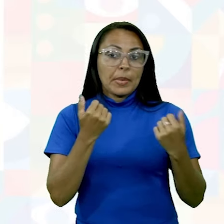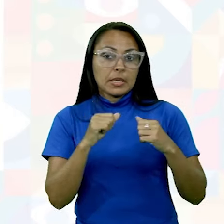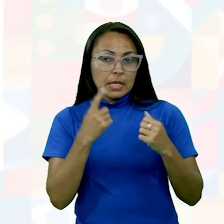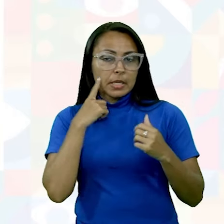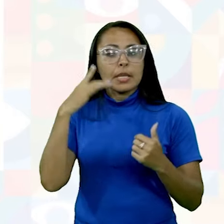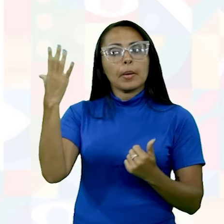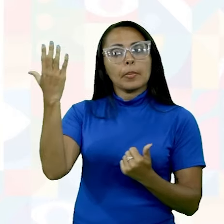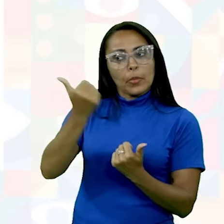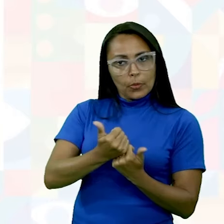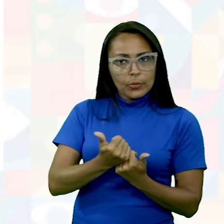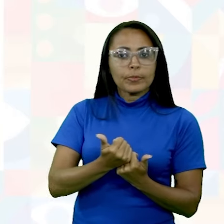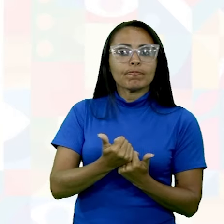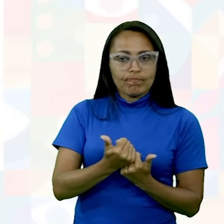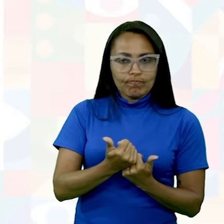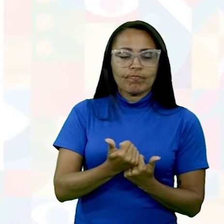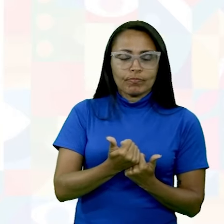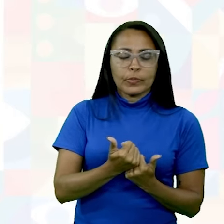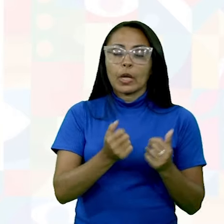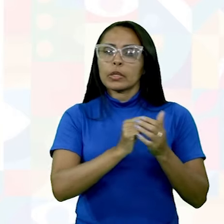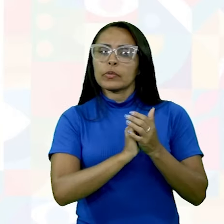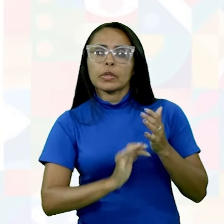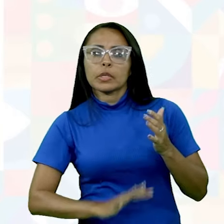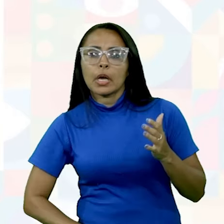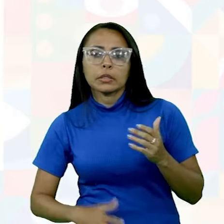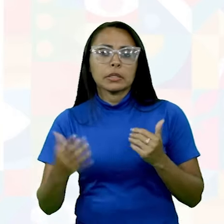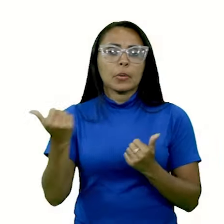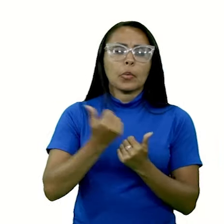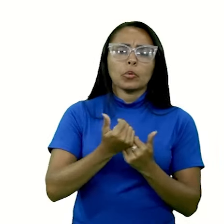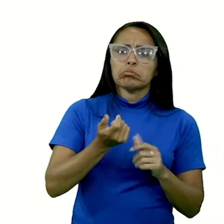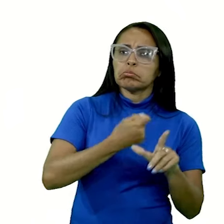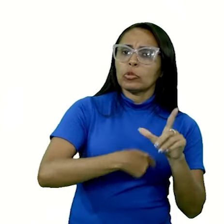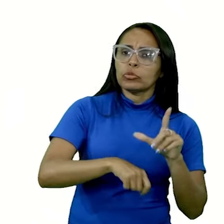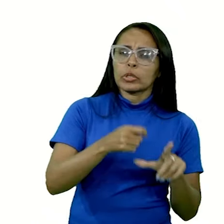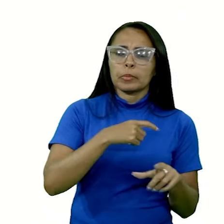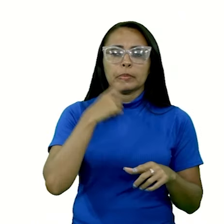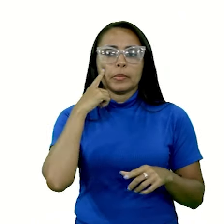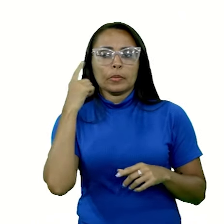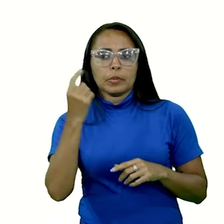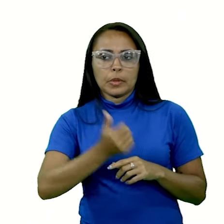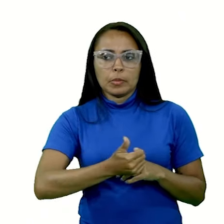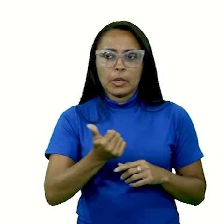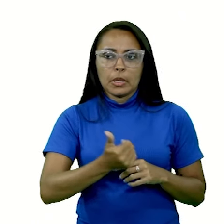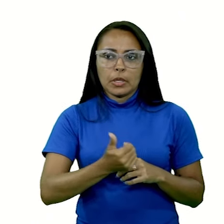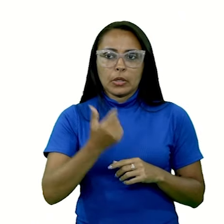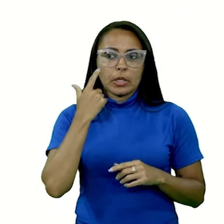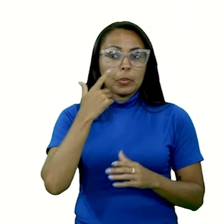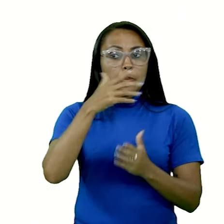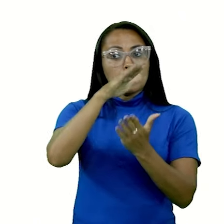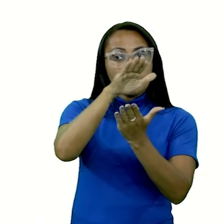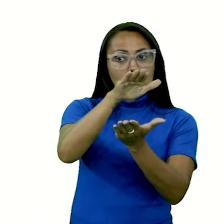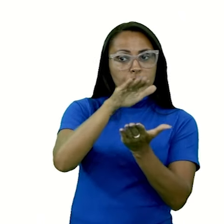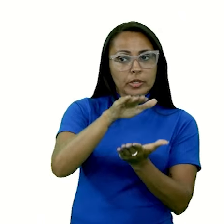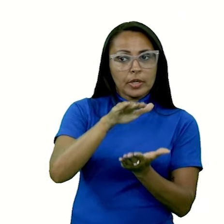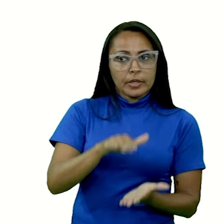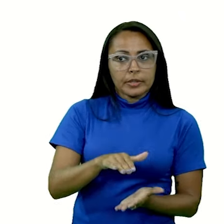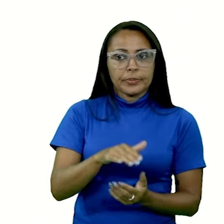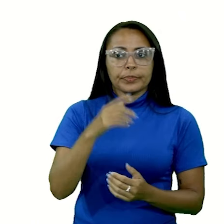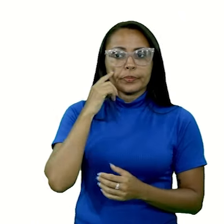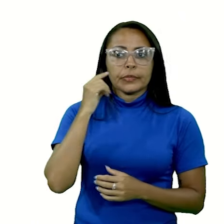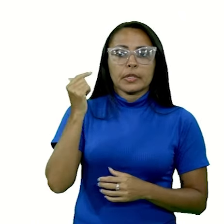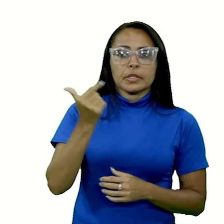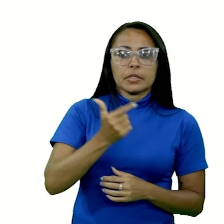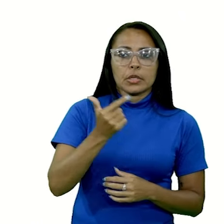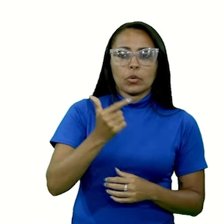apoio. E quais são as atividades de apoio da logística? A primeira delas, nós temos a armazenagem. Segunda atividade de